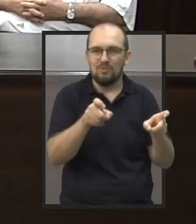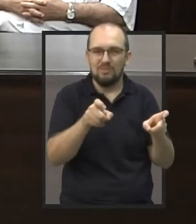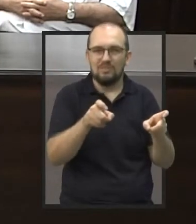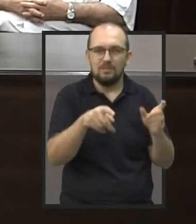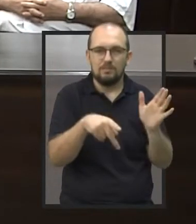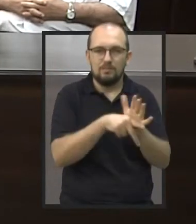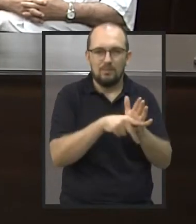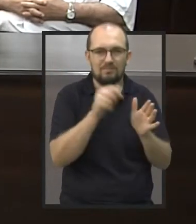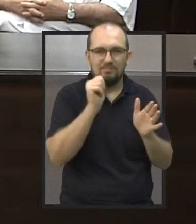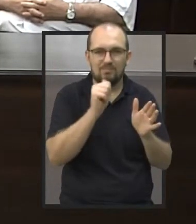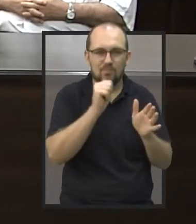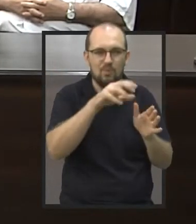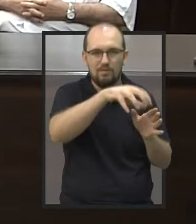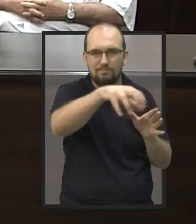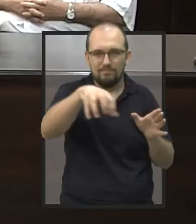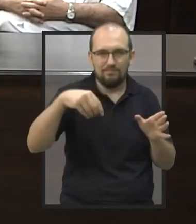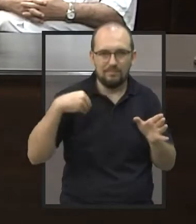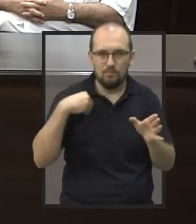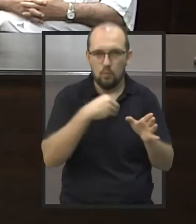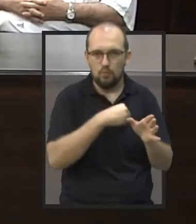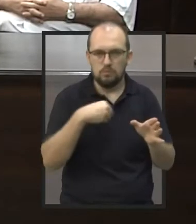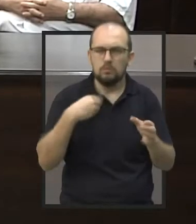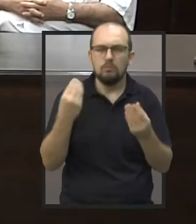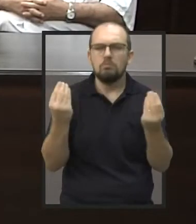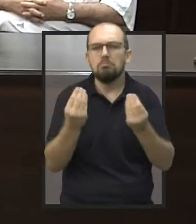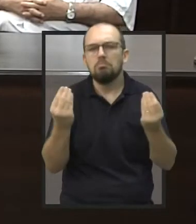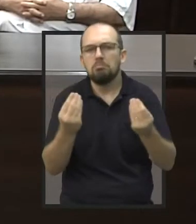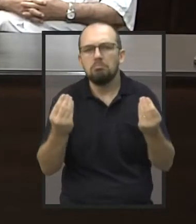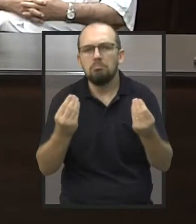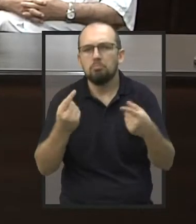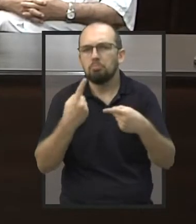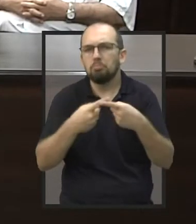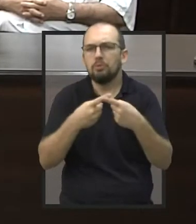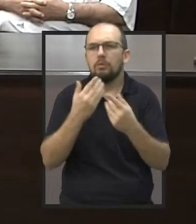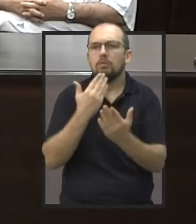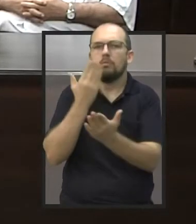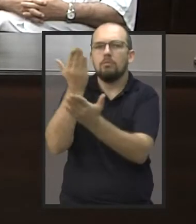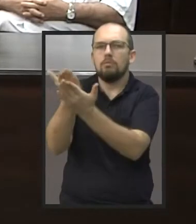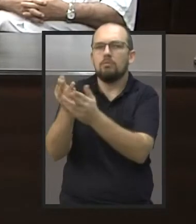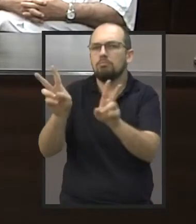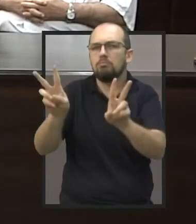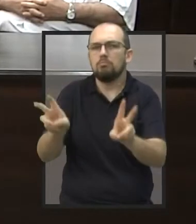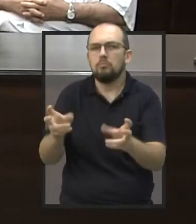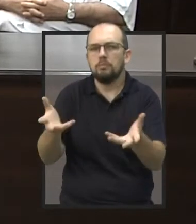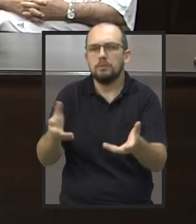município. Qual que a situação? Como é que surgiu essa iniciativa de apresentar esse requerimento?